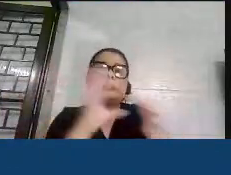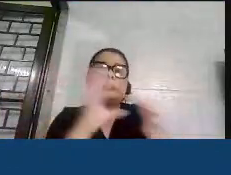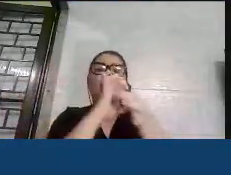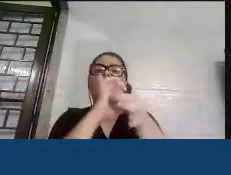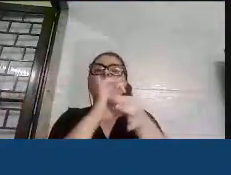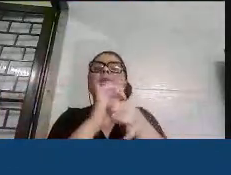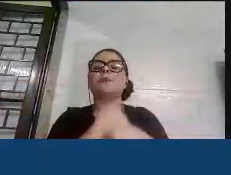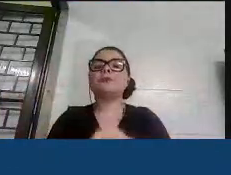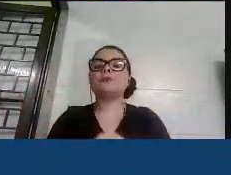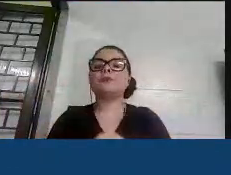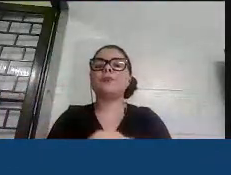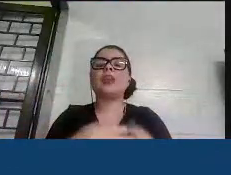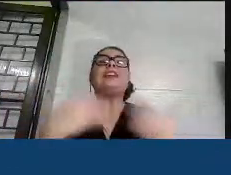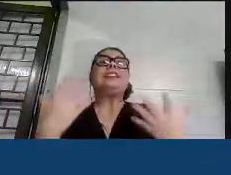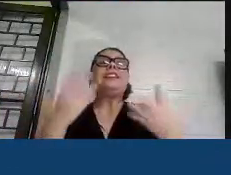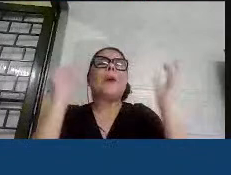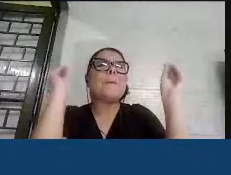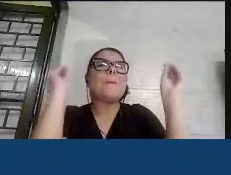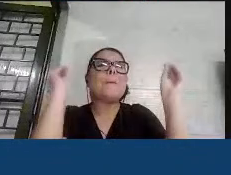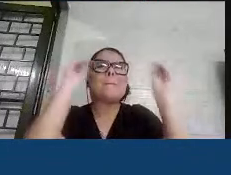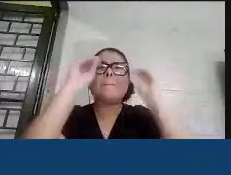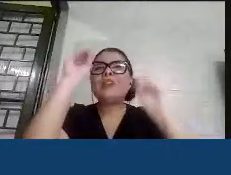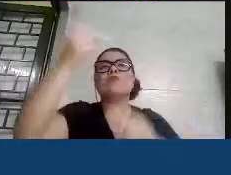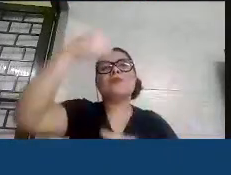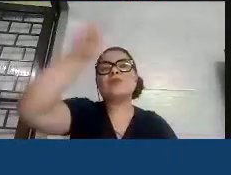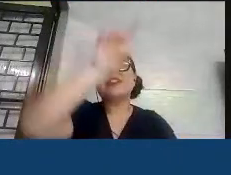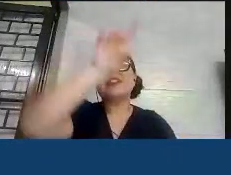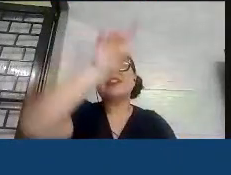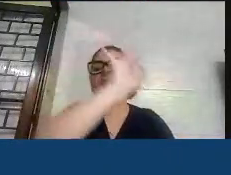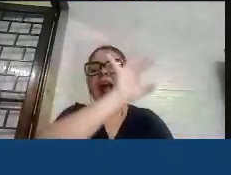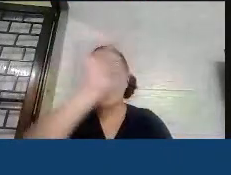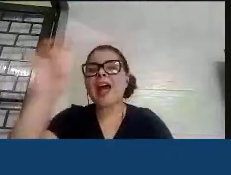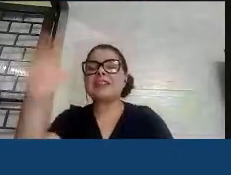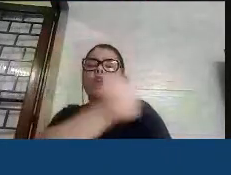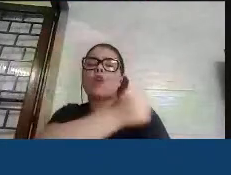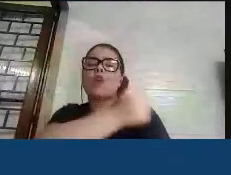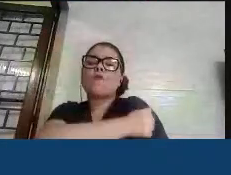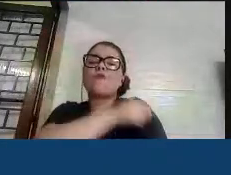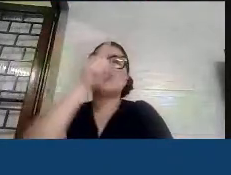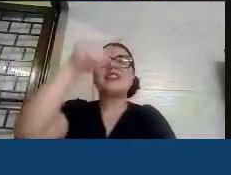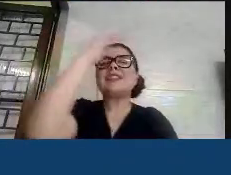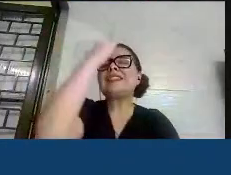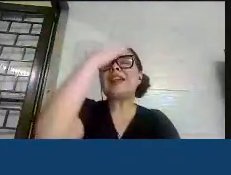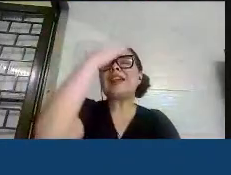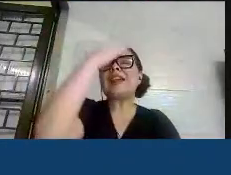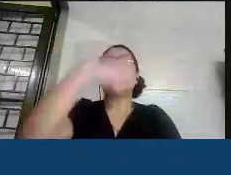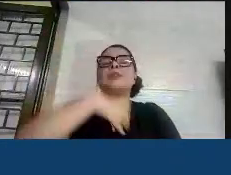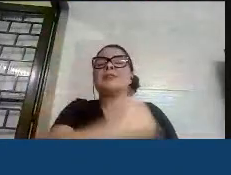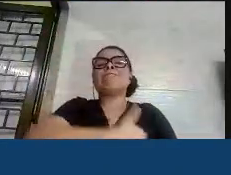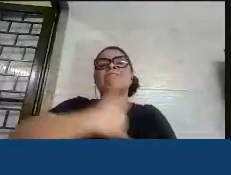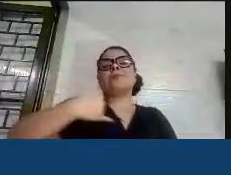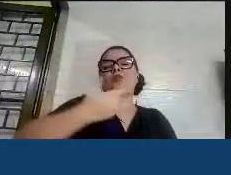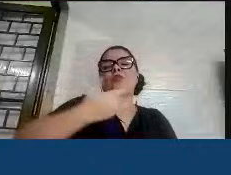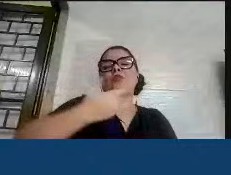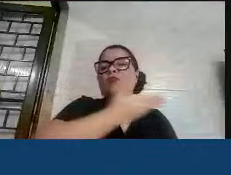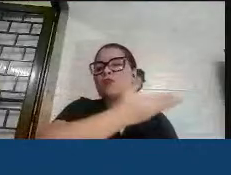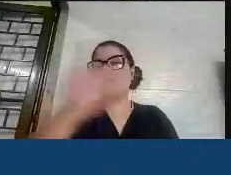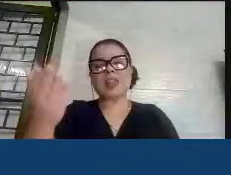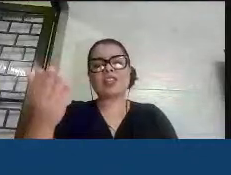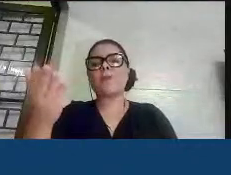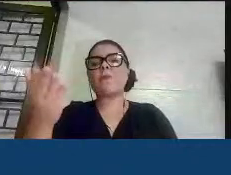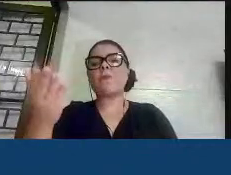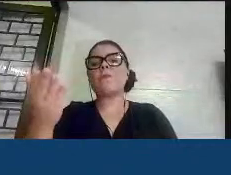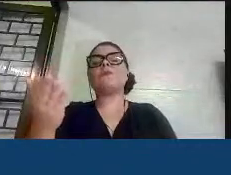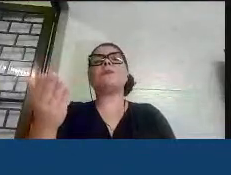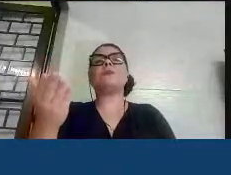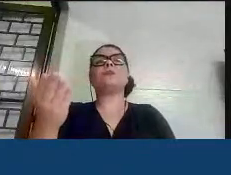Então, antes de mais nada, dou um beijo para cada um de vocês. Vocês sabem o quanto eu me sinto orgulhoso de vocês. Vocês sabem o quanto vocês